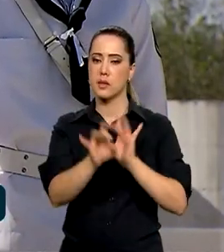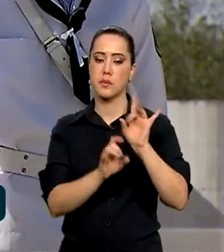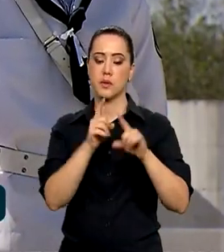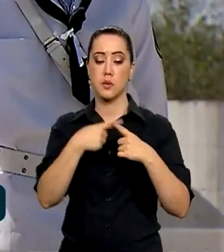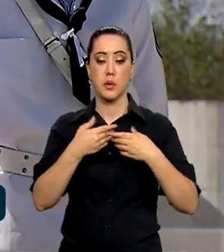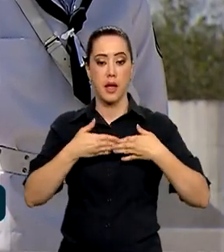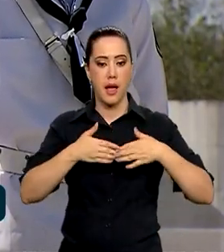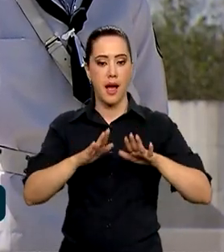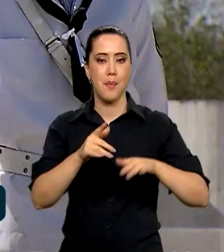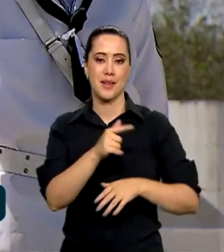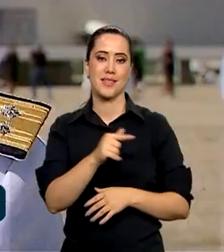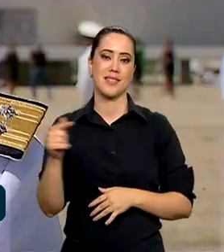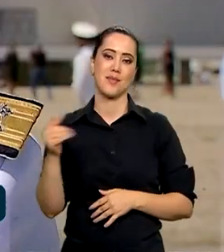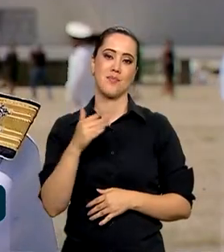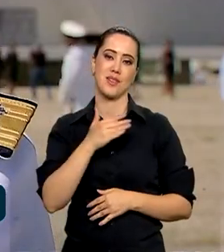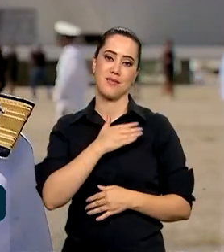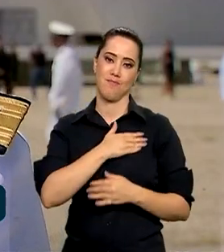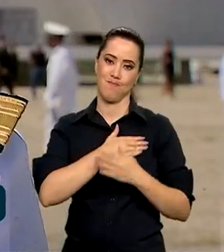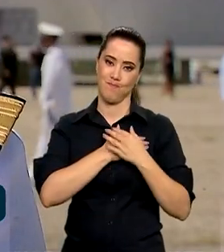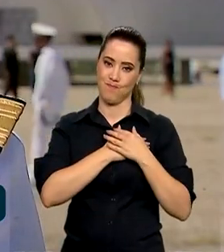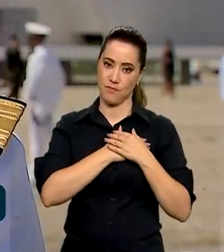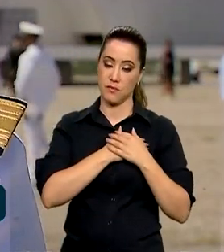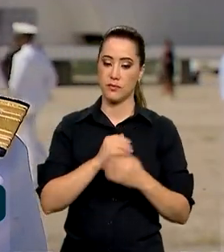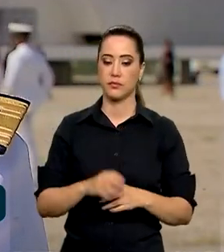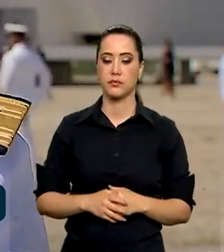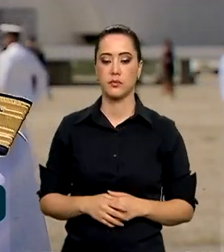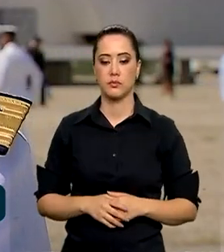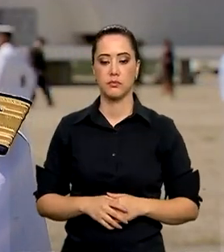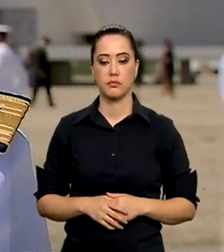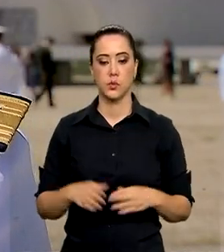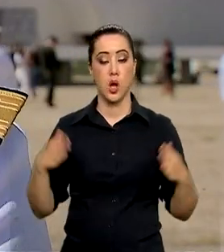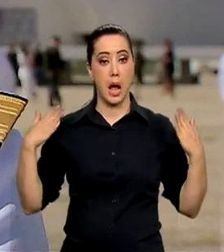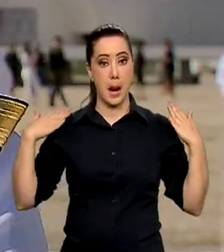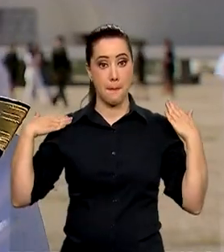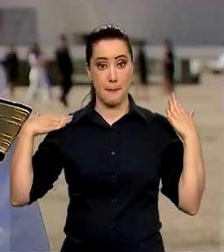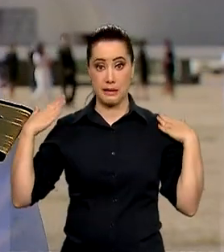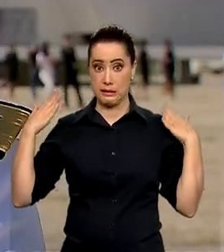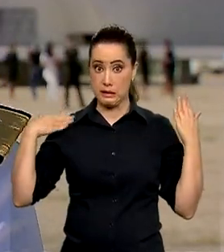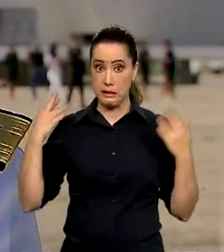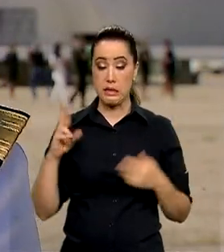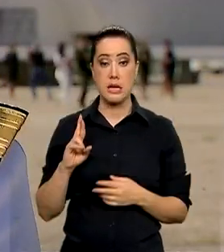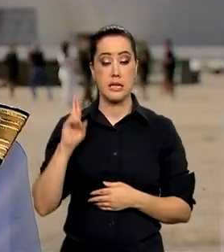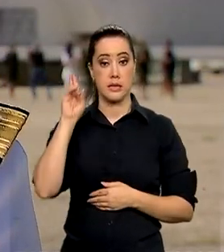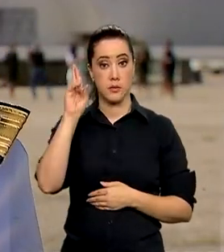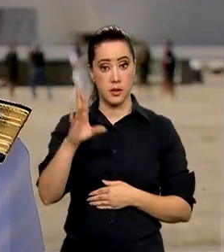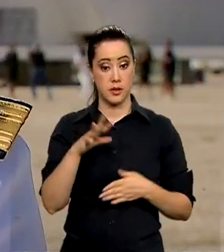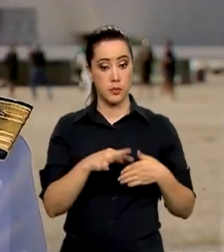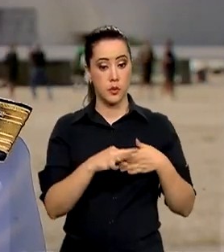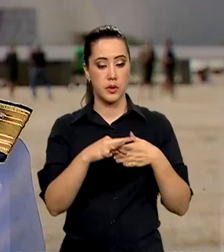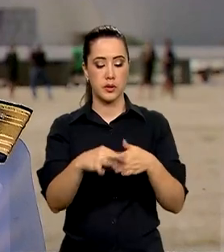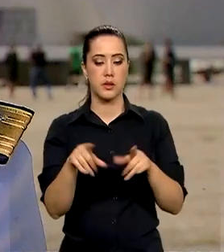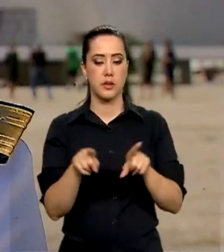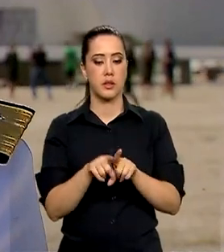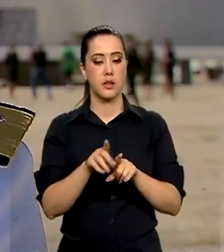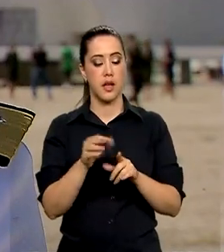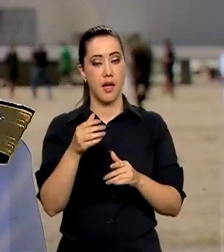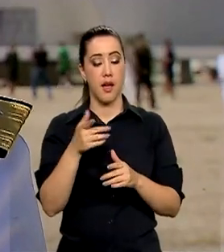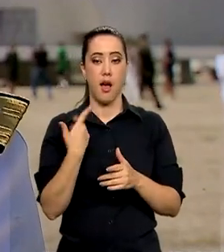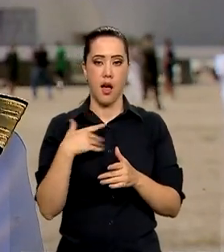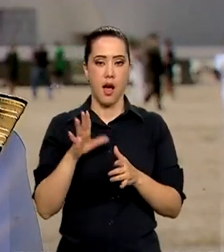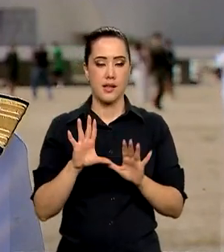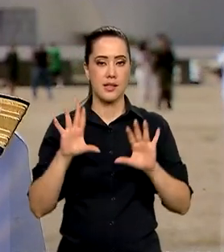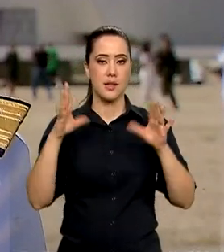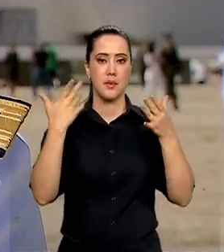abre a Semana da Pátria. A Marinha teve a honra e o orgulho de ser responsável por conduzir a cerimônia da substituição da bandeira.